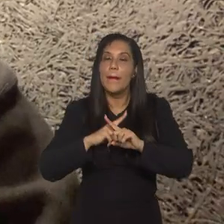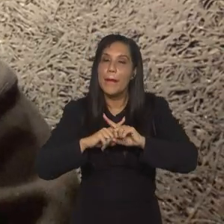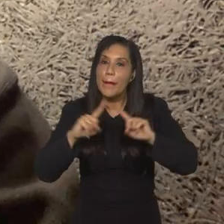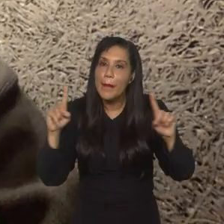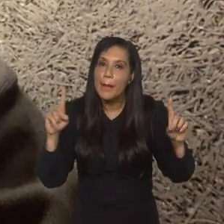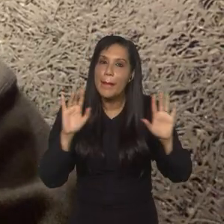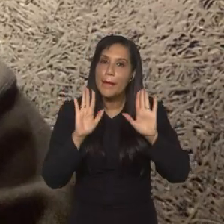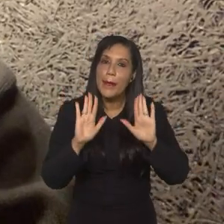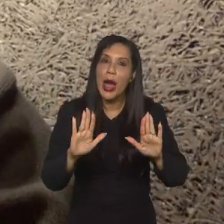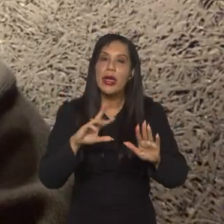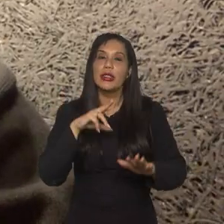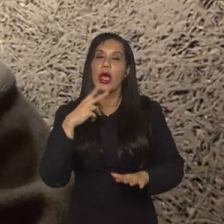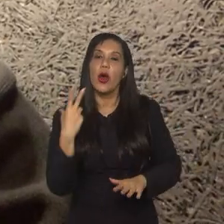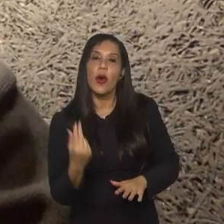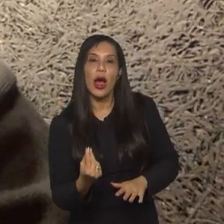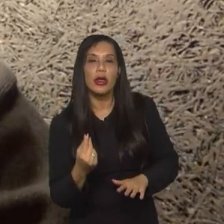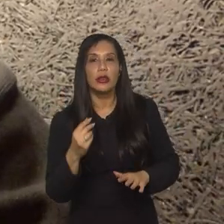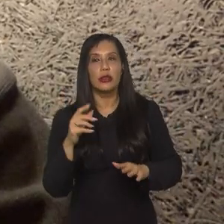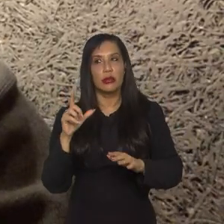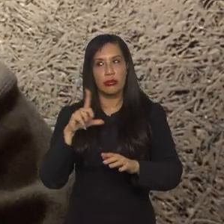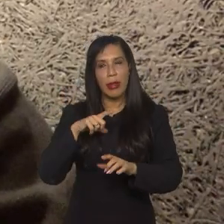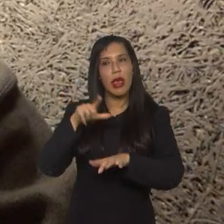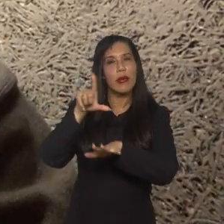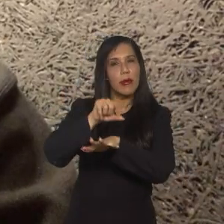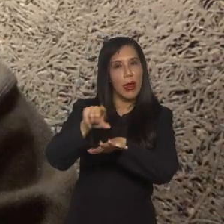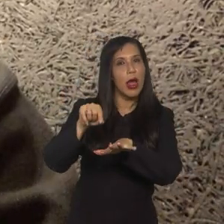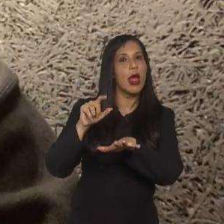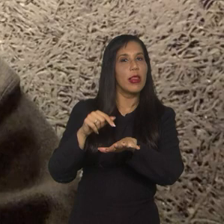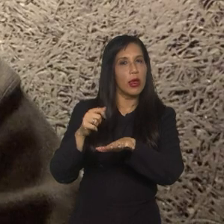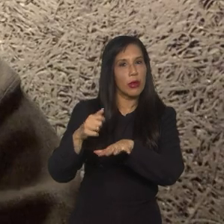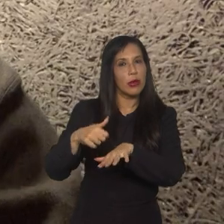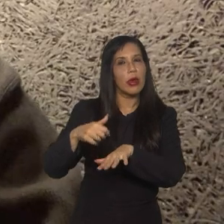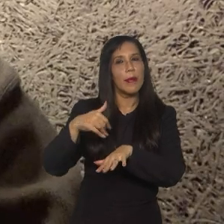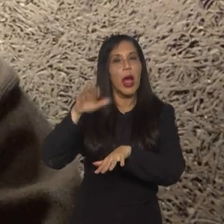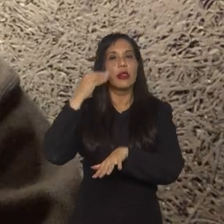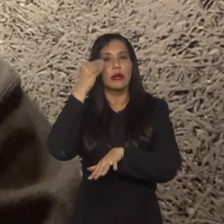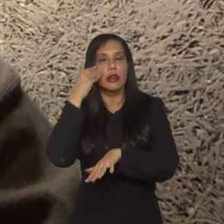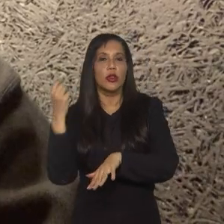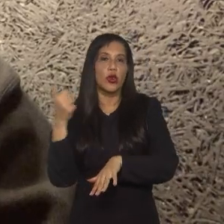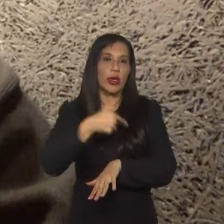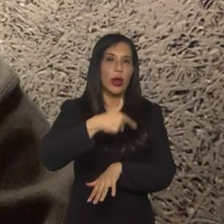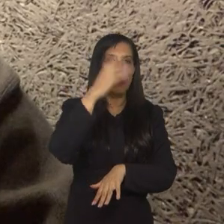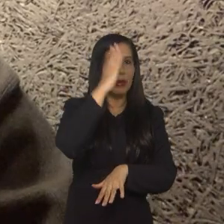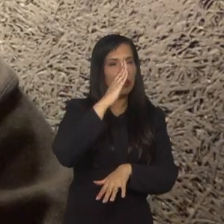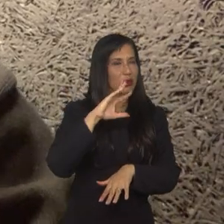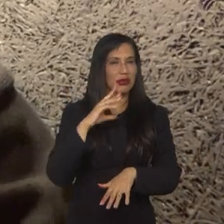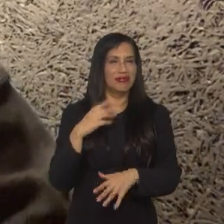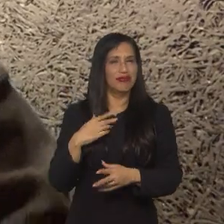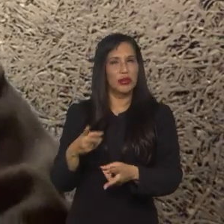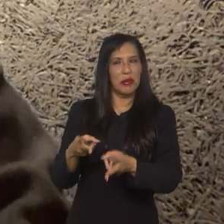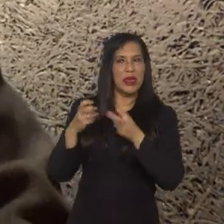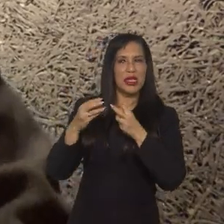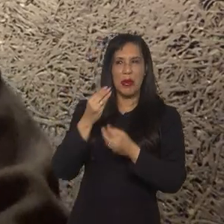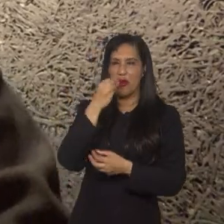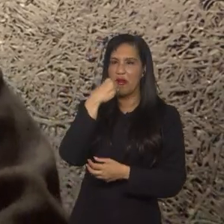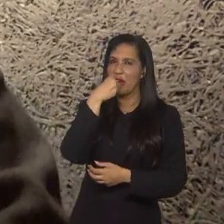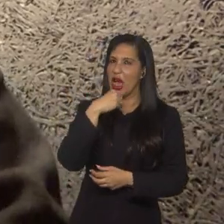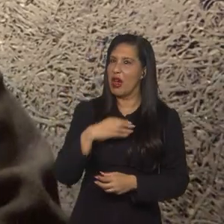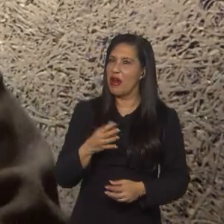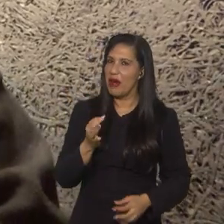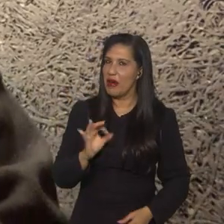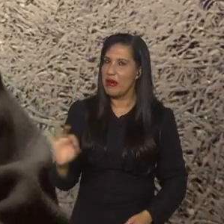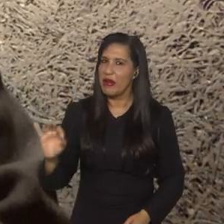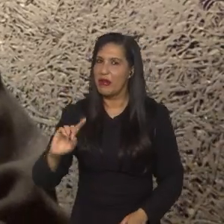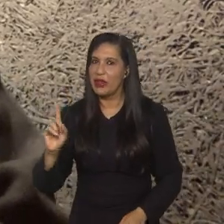mas eu acho que peça por peça, eles ainda têm um elenco um pouco mais cascuro que o nosso, então eu não vejo essa fragilidade da